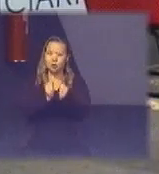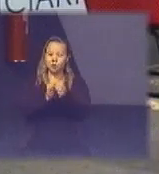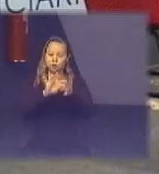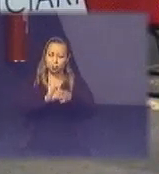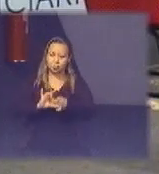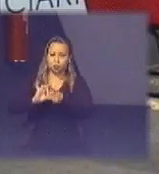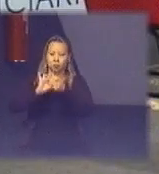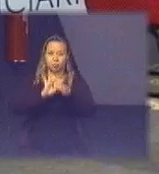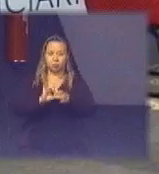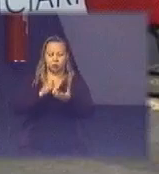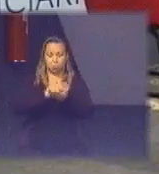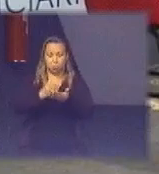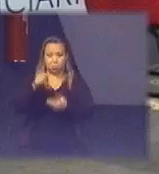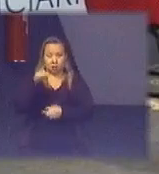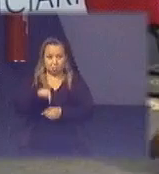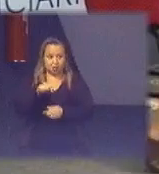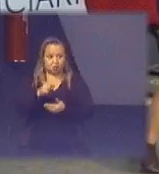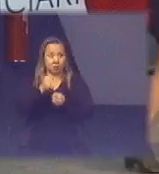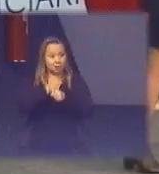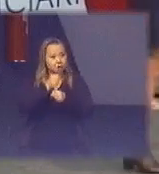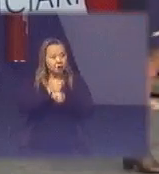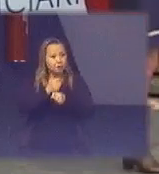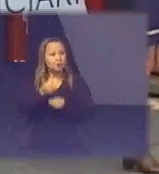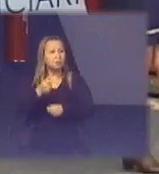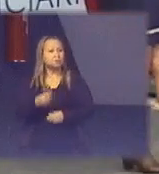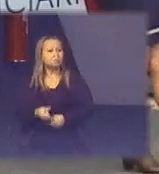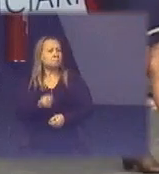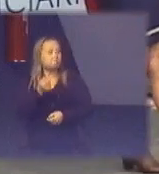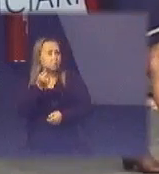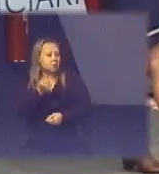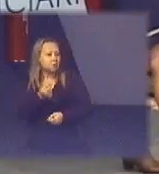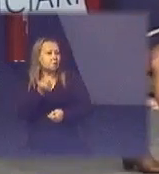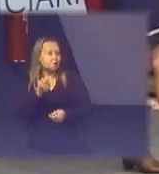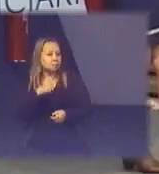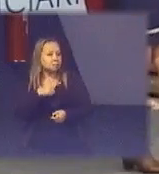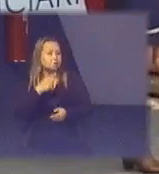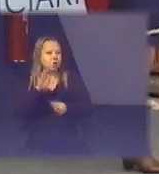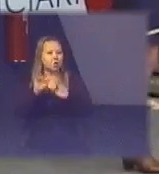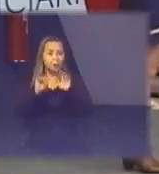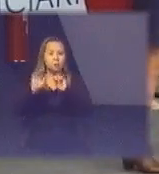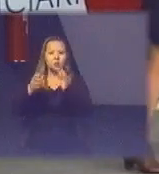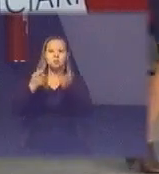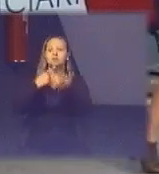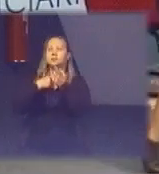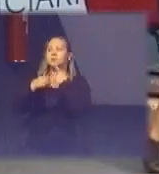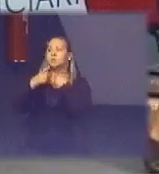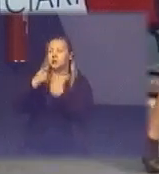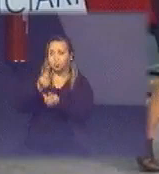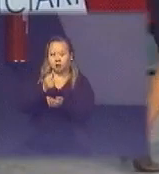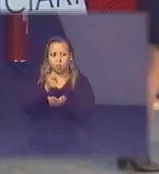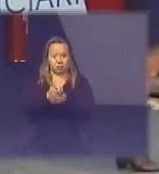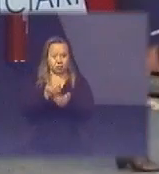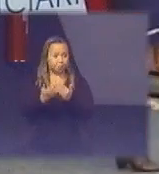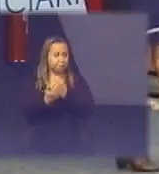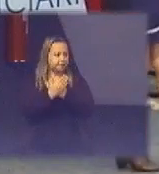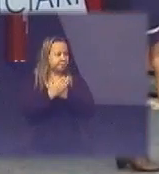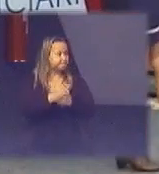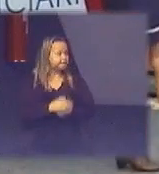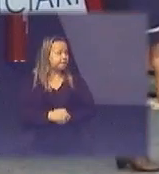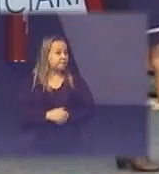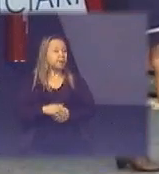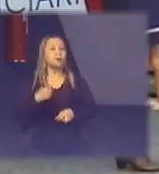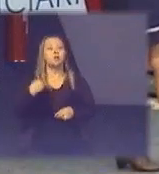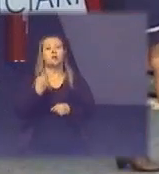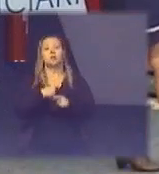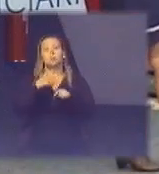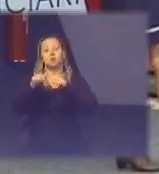iniciando esse ano captando recursos em parcerias ODS 17 pode passar então a gente trabalha